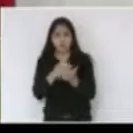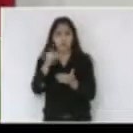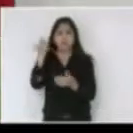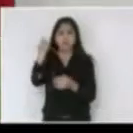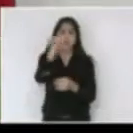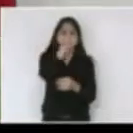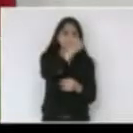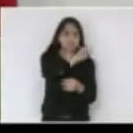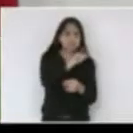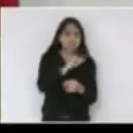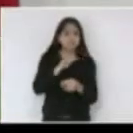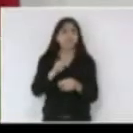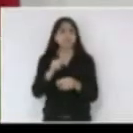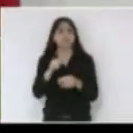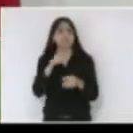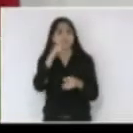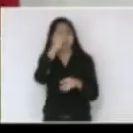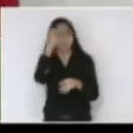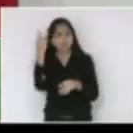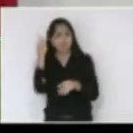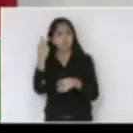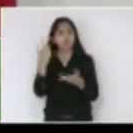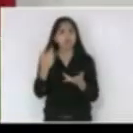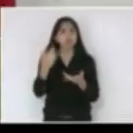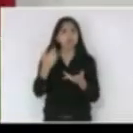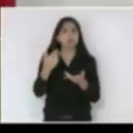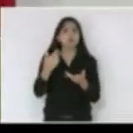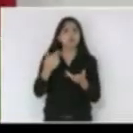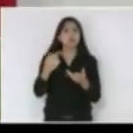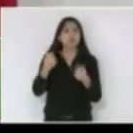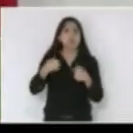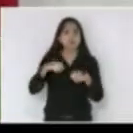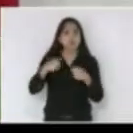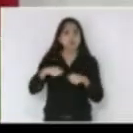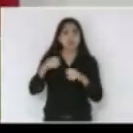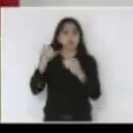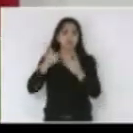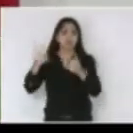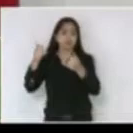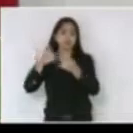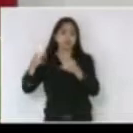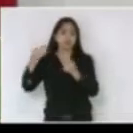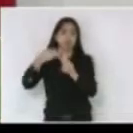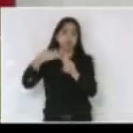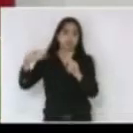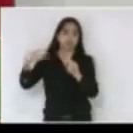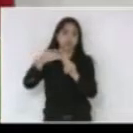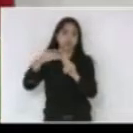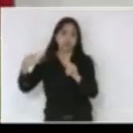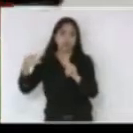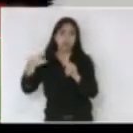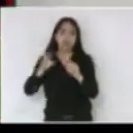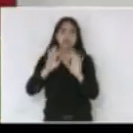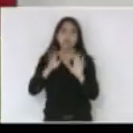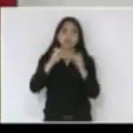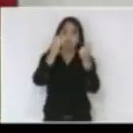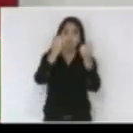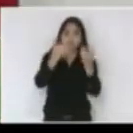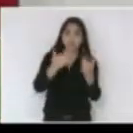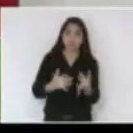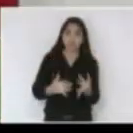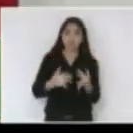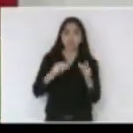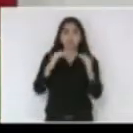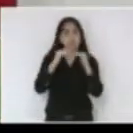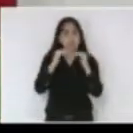no campo aqueles que realmente tem essa dificuldade da energia trifásica e foi dito aqui e eu concordo com tudo que foi